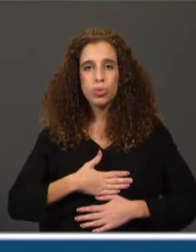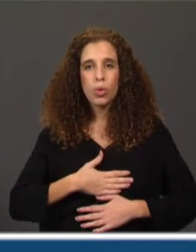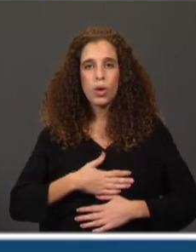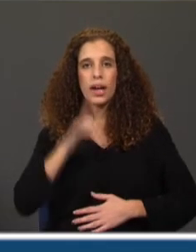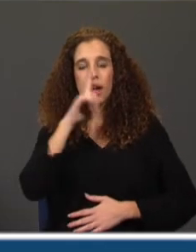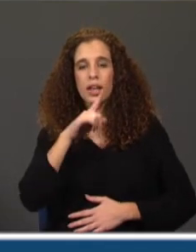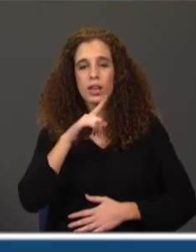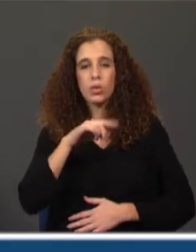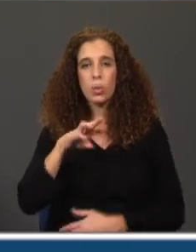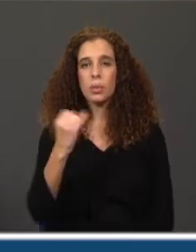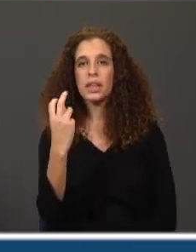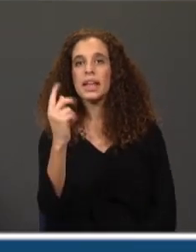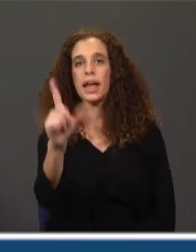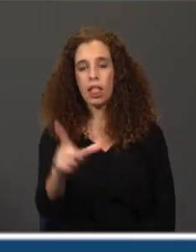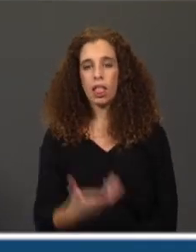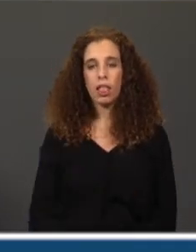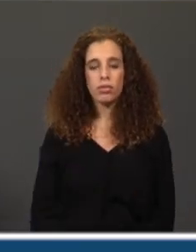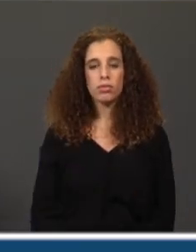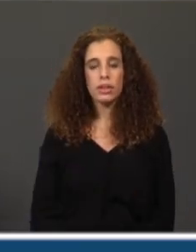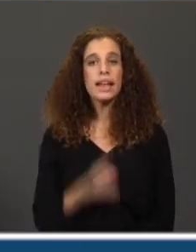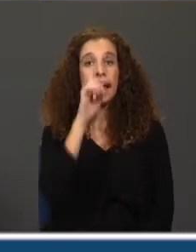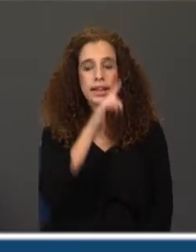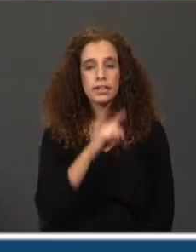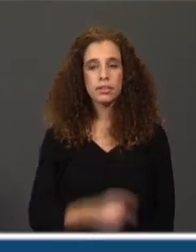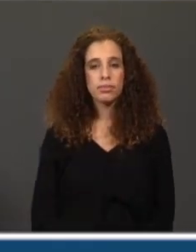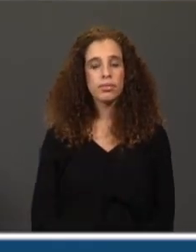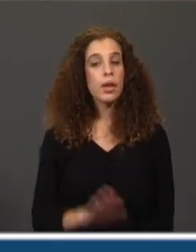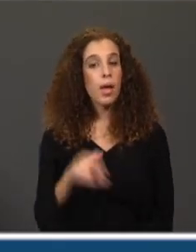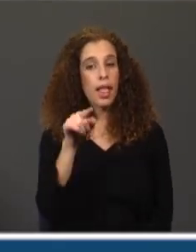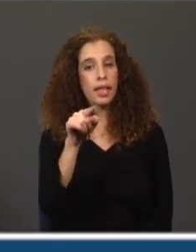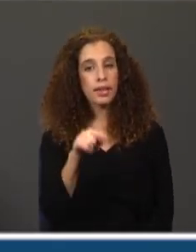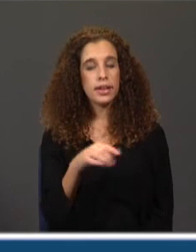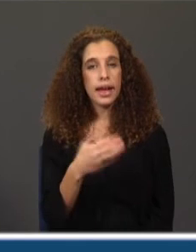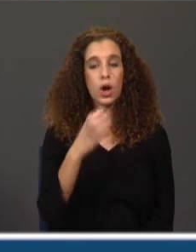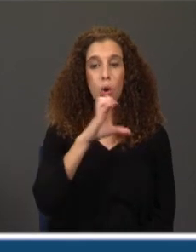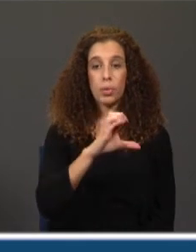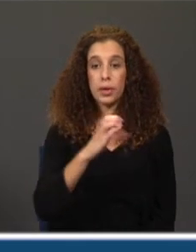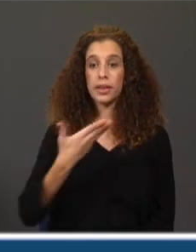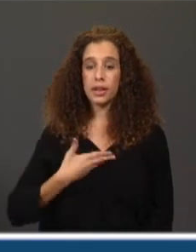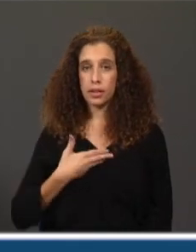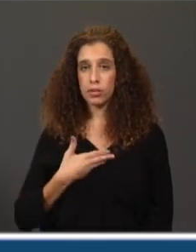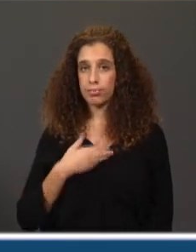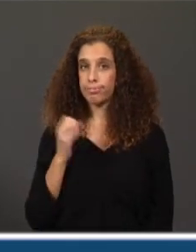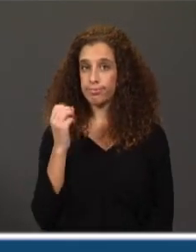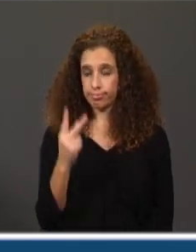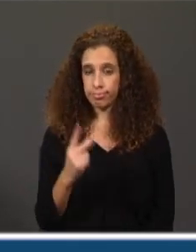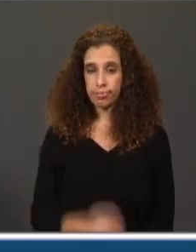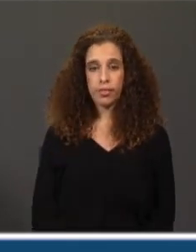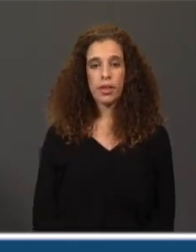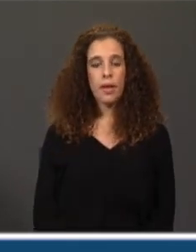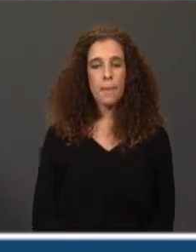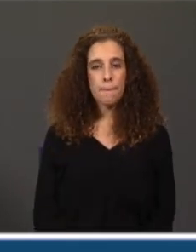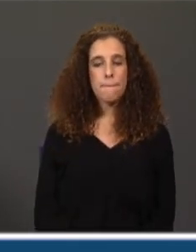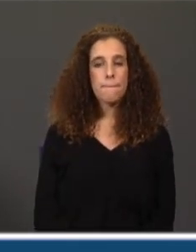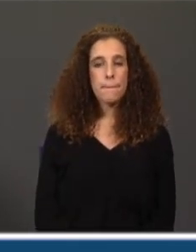Enjoou o Miguel. Enjoou quem? Então ali é complemento direto. De acordo? O me